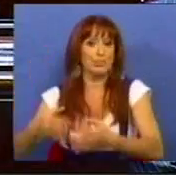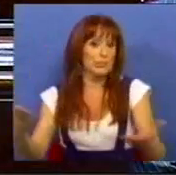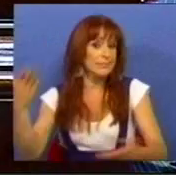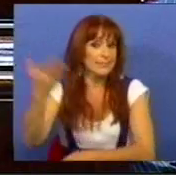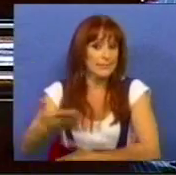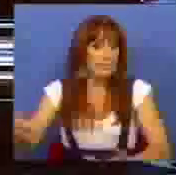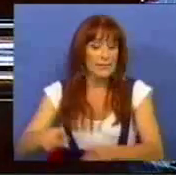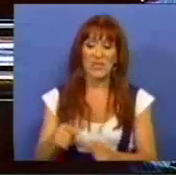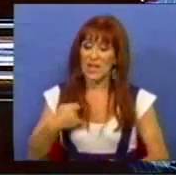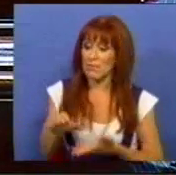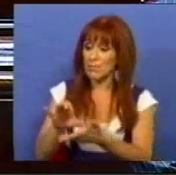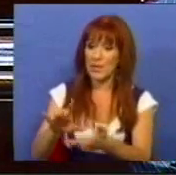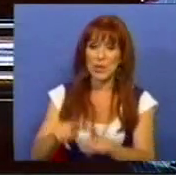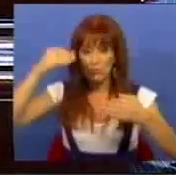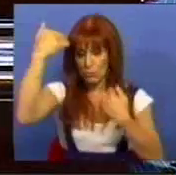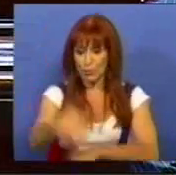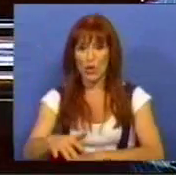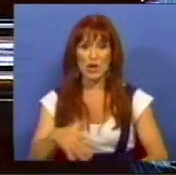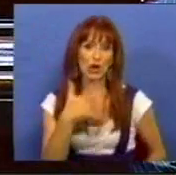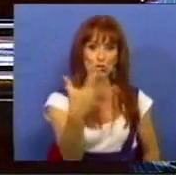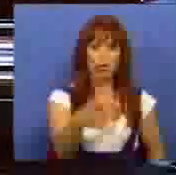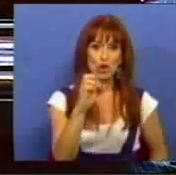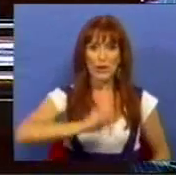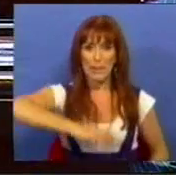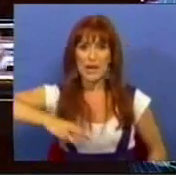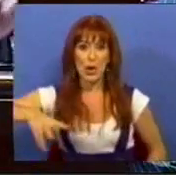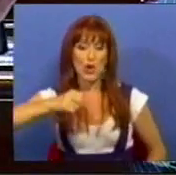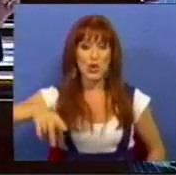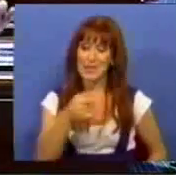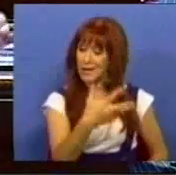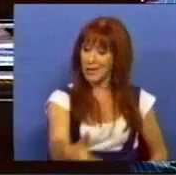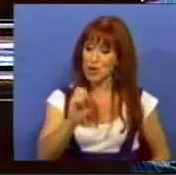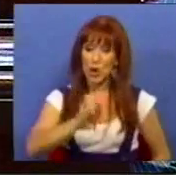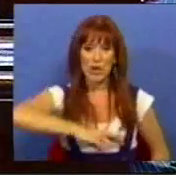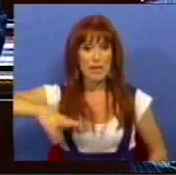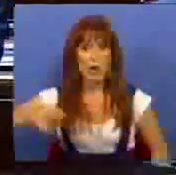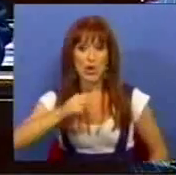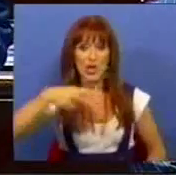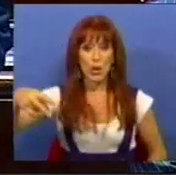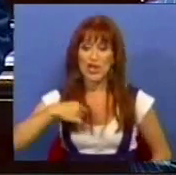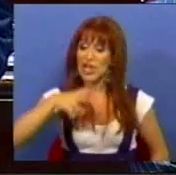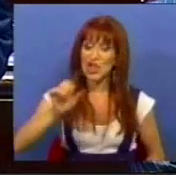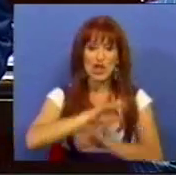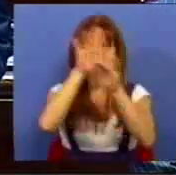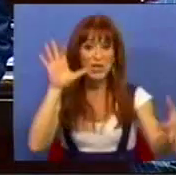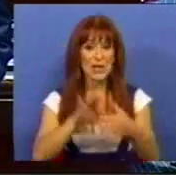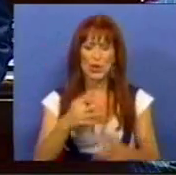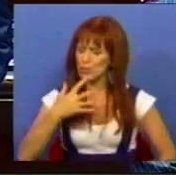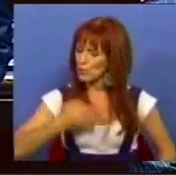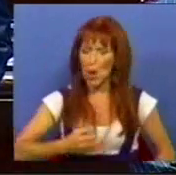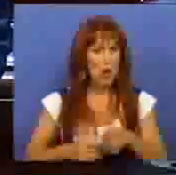que a indenização tenha sido limitada a 18 milhões de euros. Esses 18 milhões de euros, queria esclarecer, que correspondem